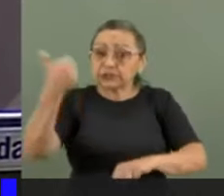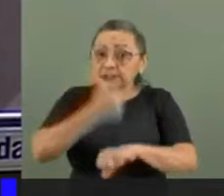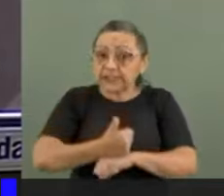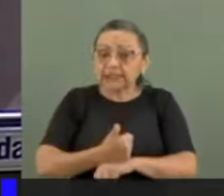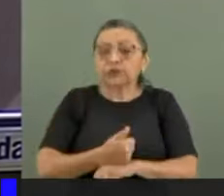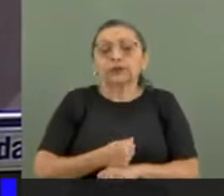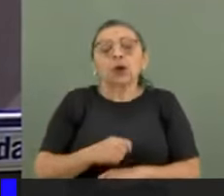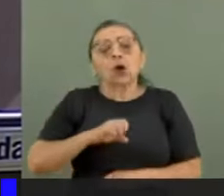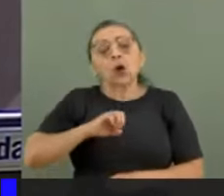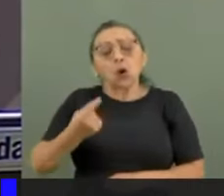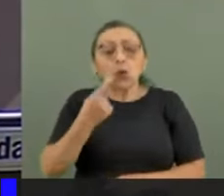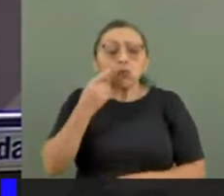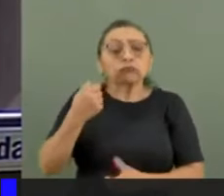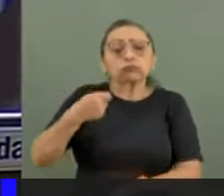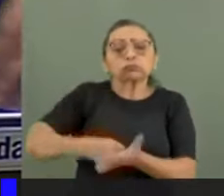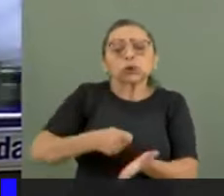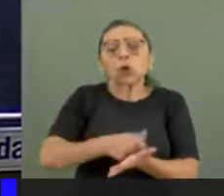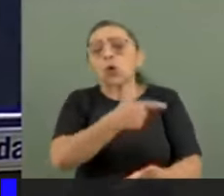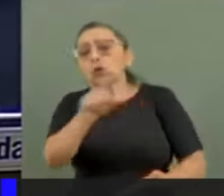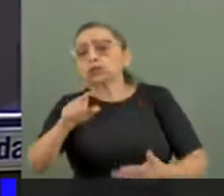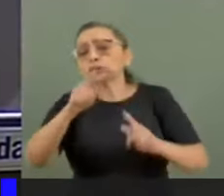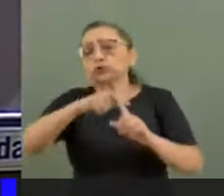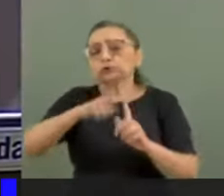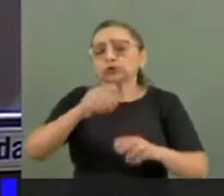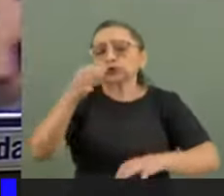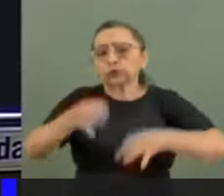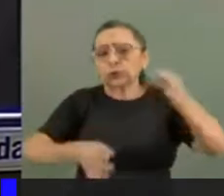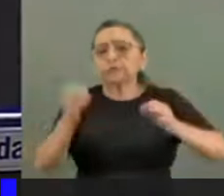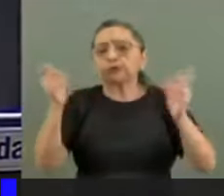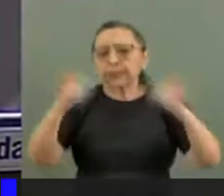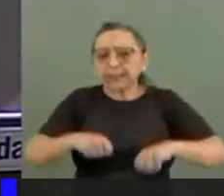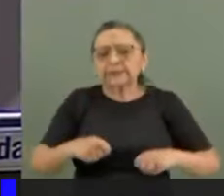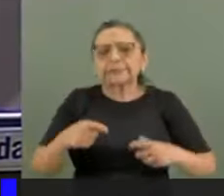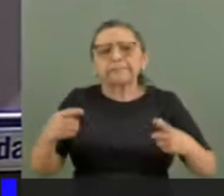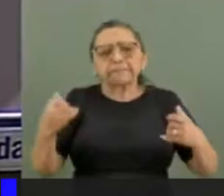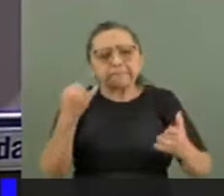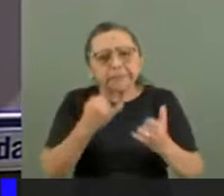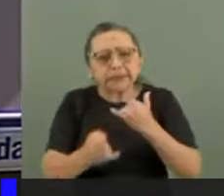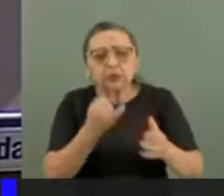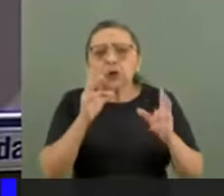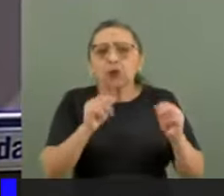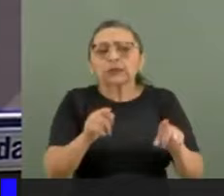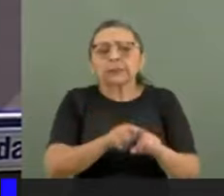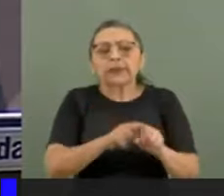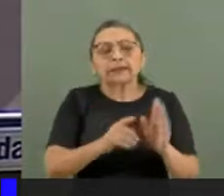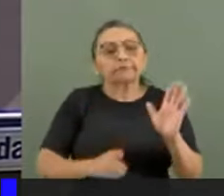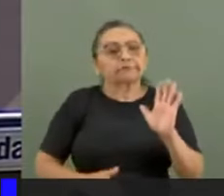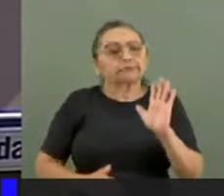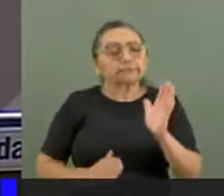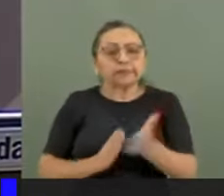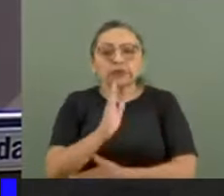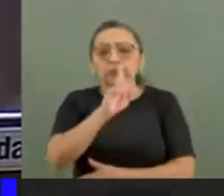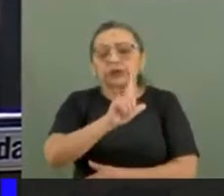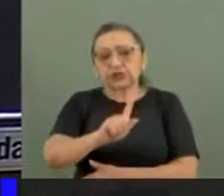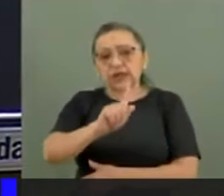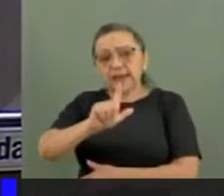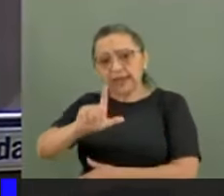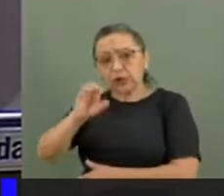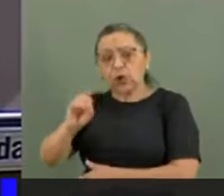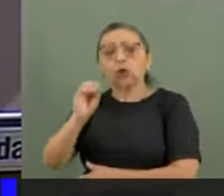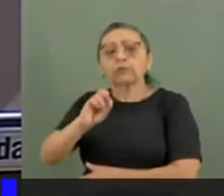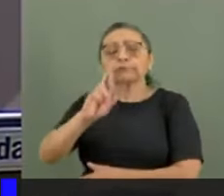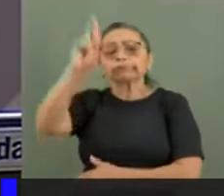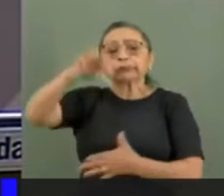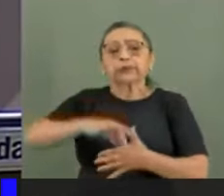ou impor um outro instrumento jurídico que produzisse efeitos similares, como a decretação de uma GLO, sob a